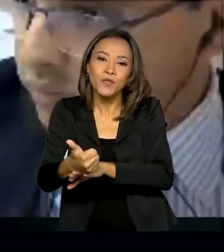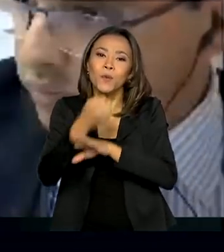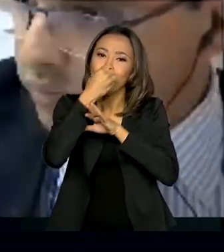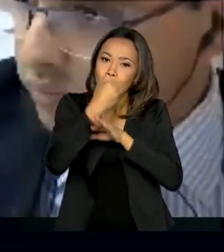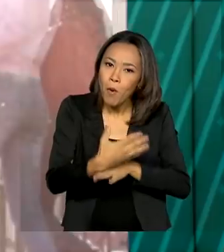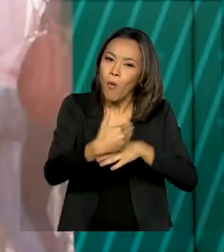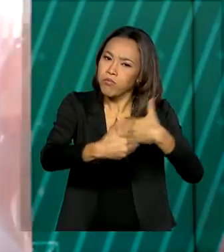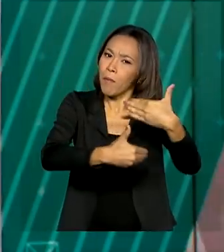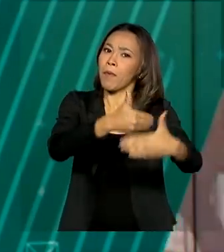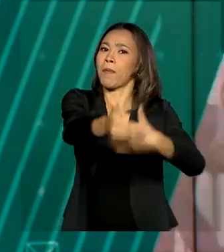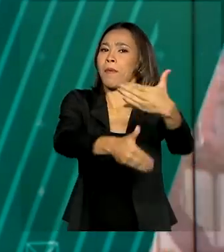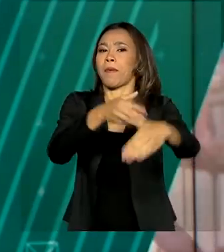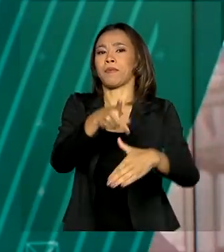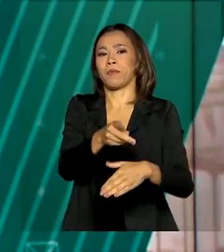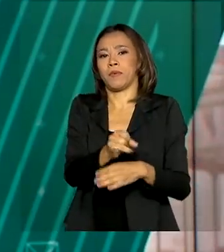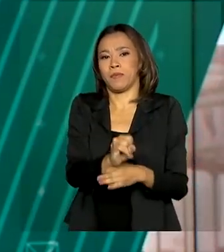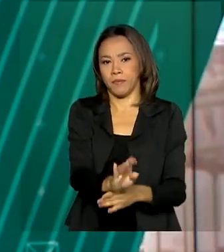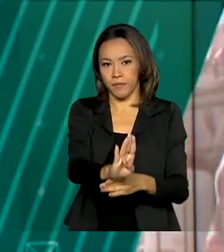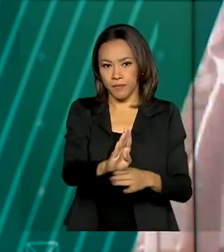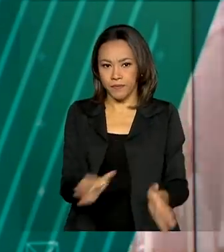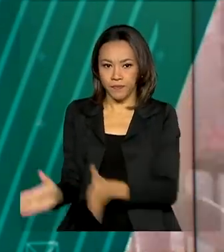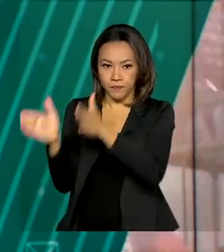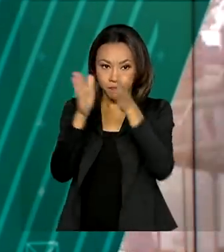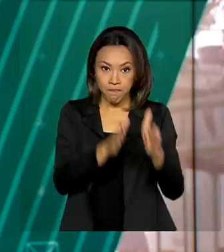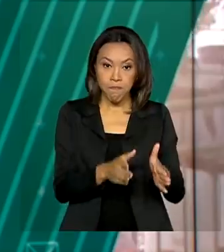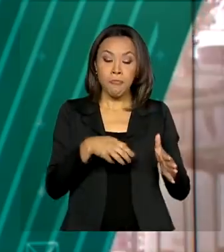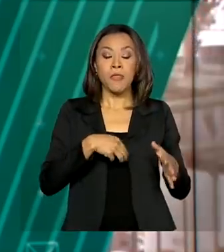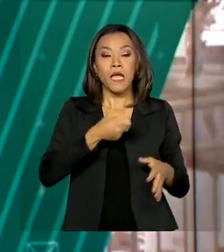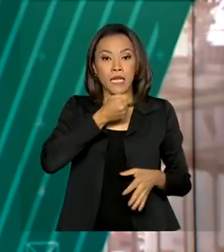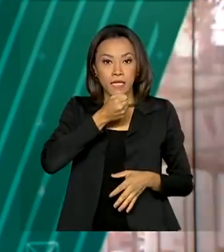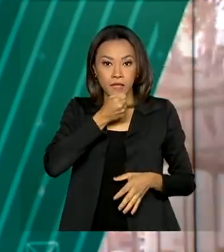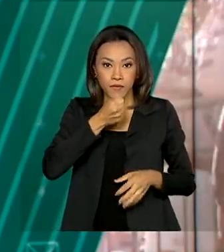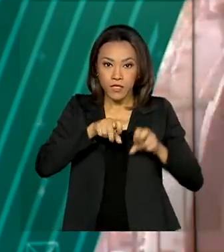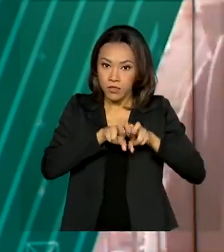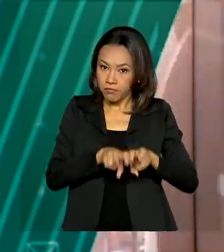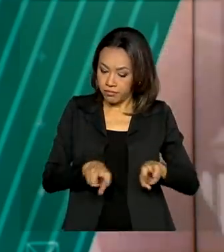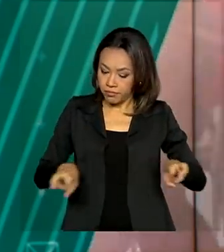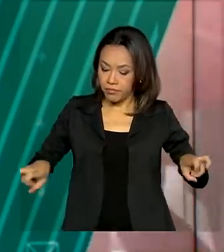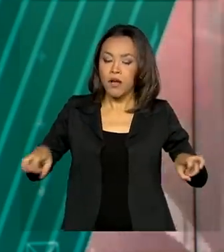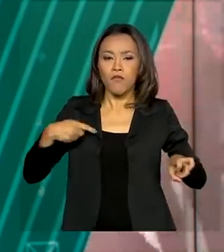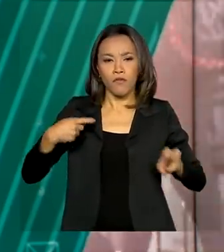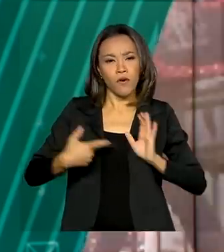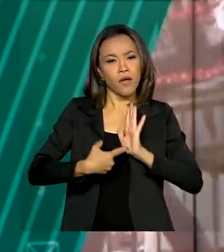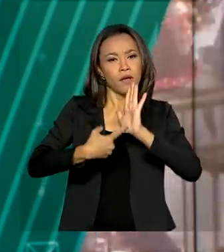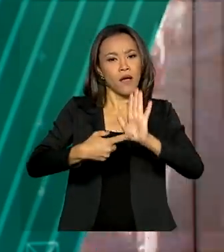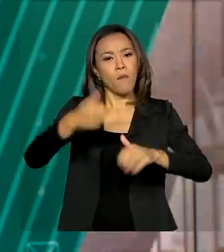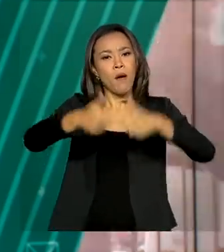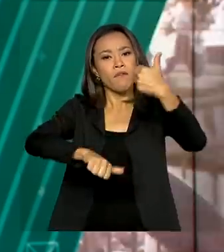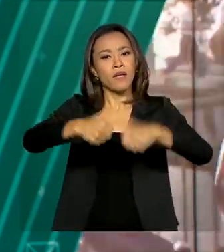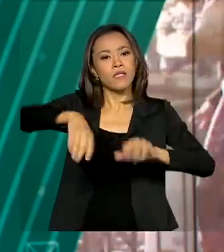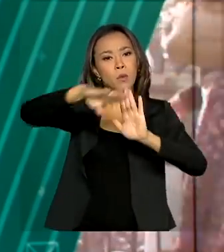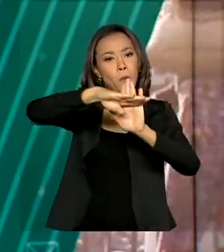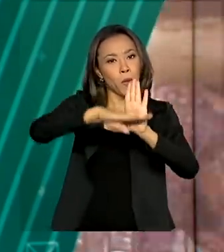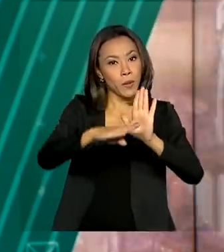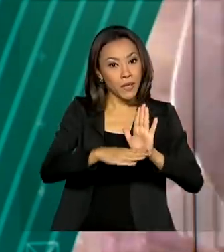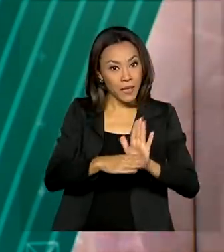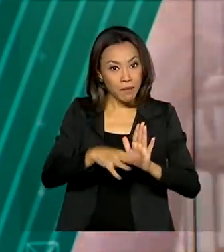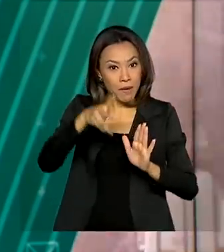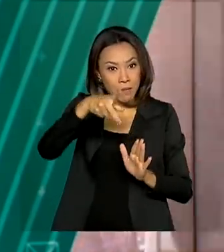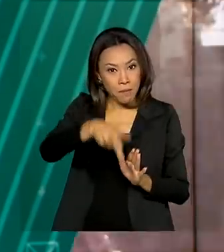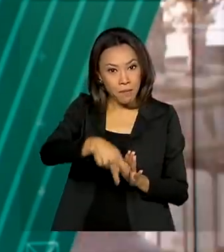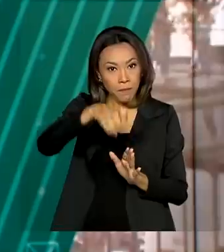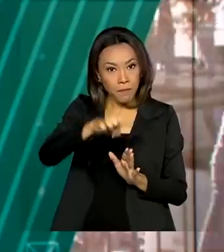crescimento do PIB. Na coletiva, também foi divulgado um balanço do programa PEAC Maquininhas, nova